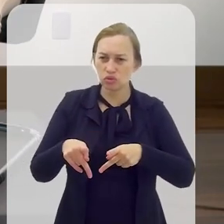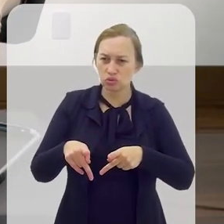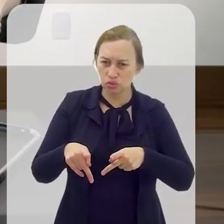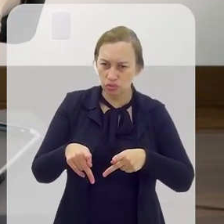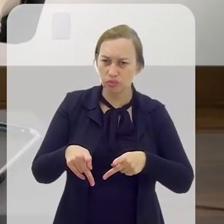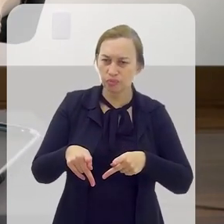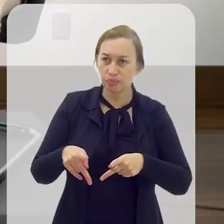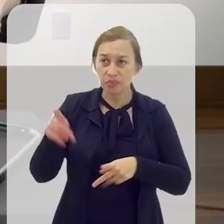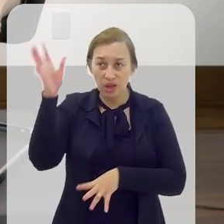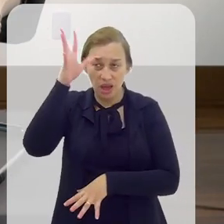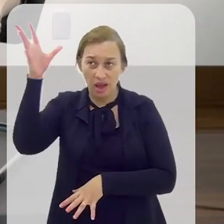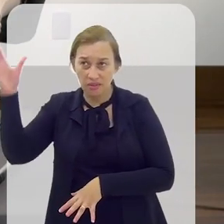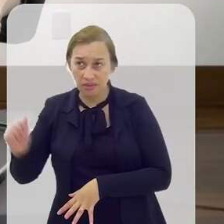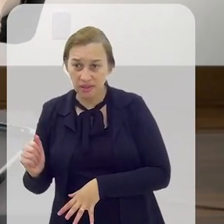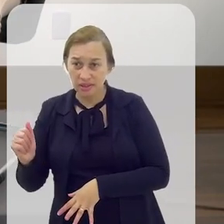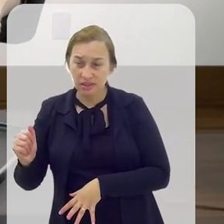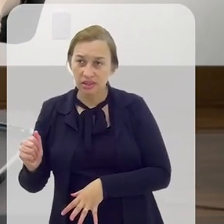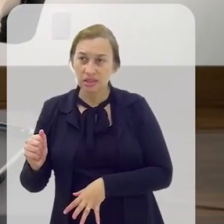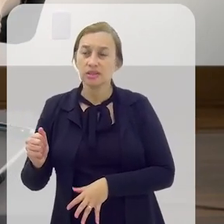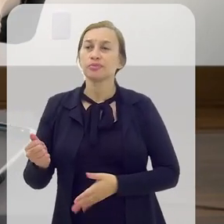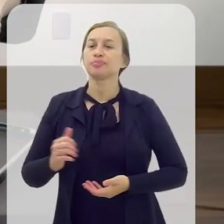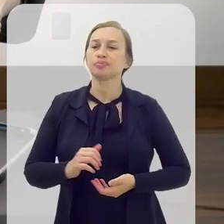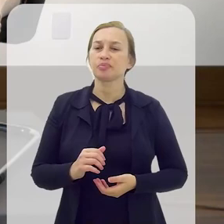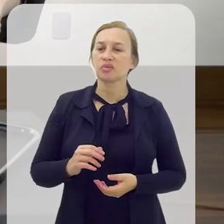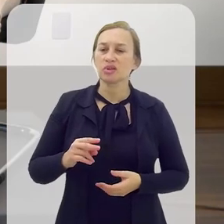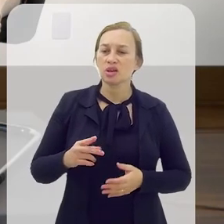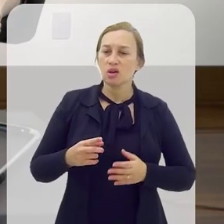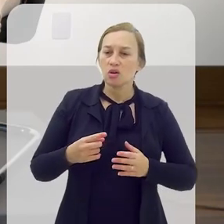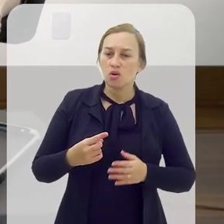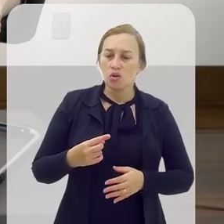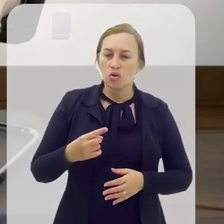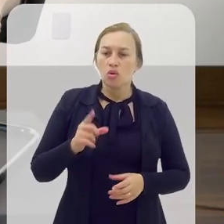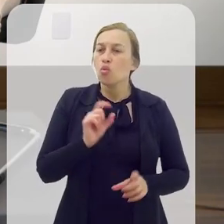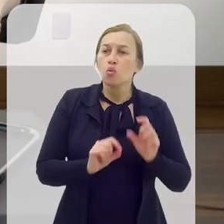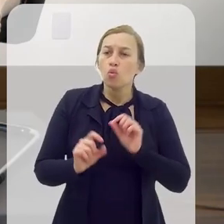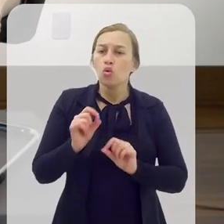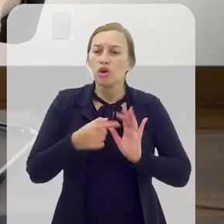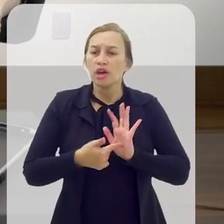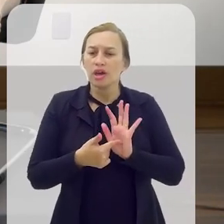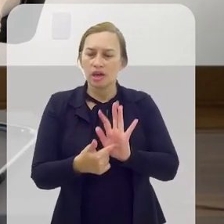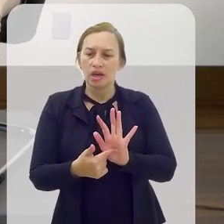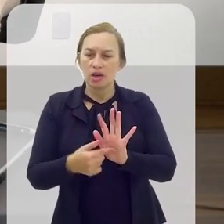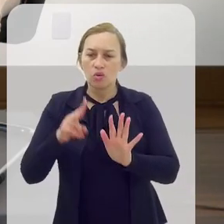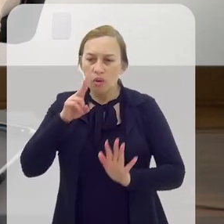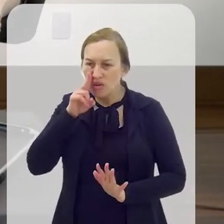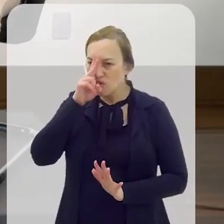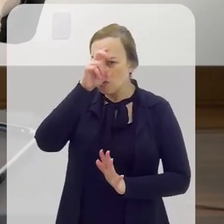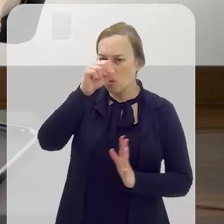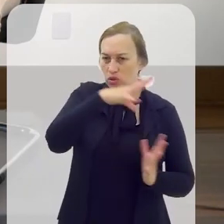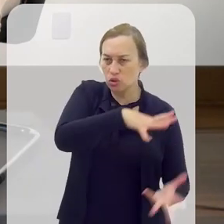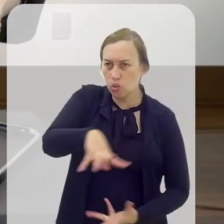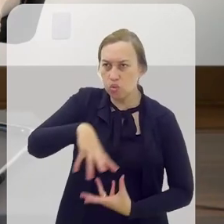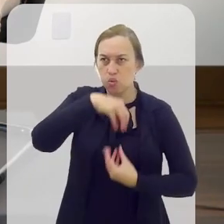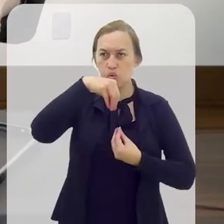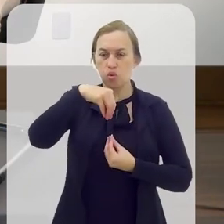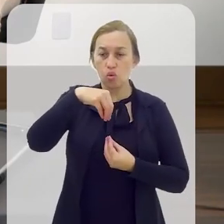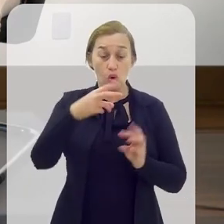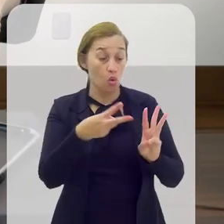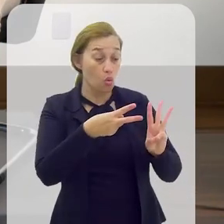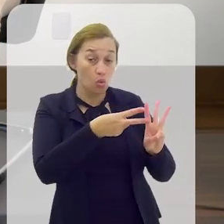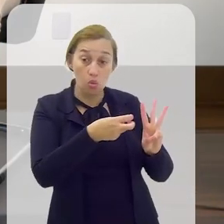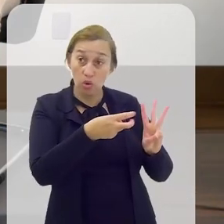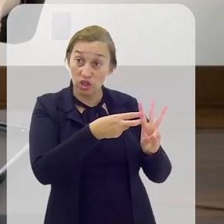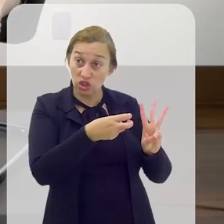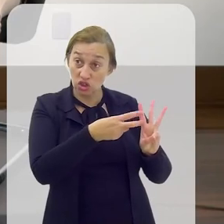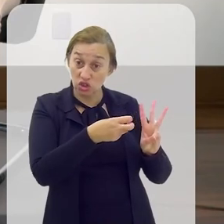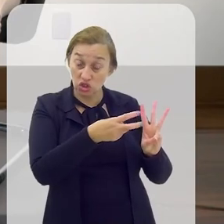a presença de uma força ancestral. Quando o indígena quer